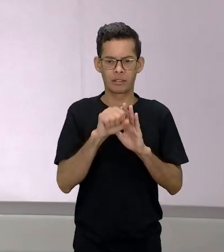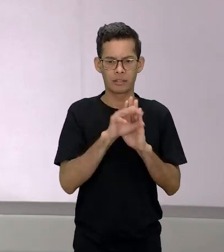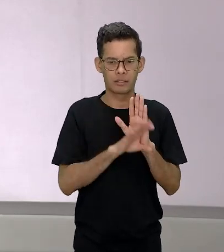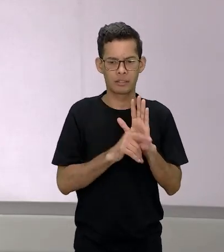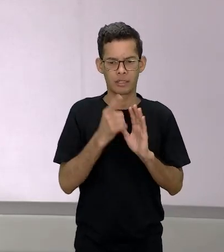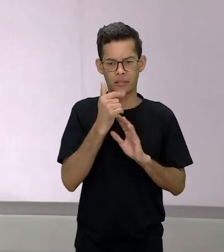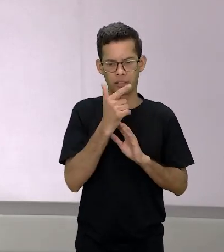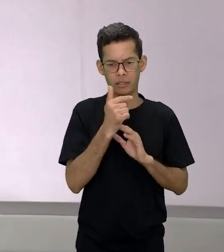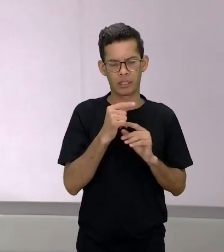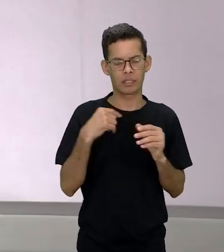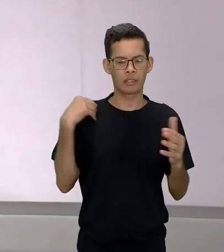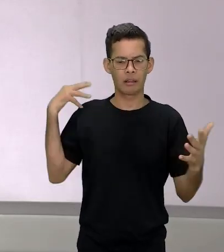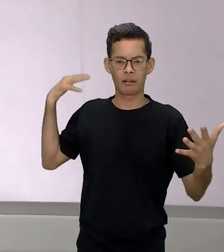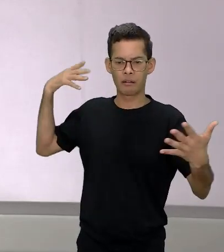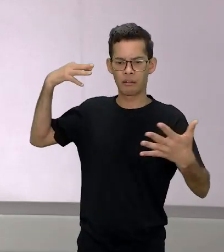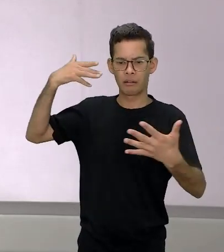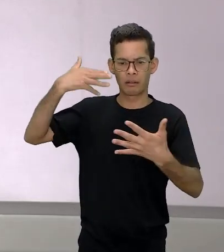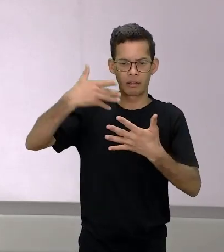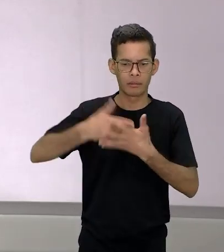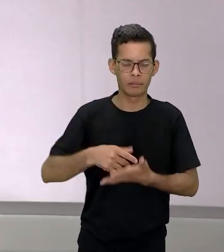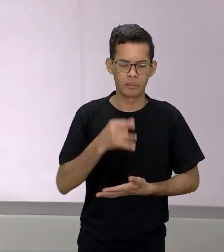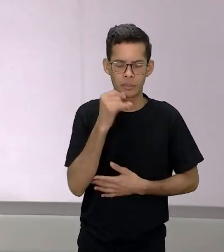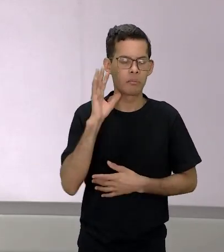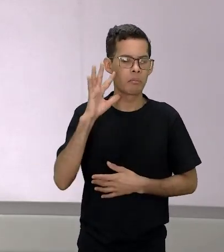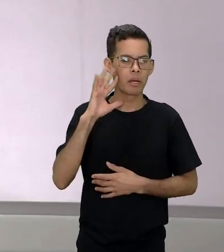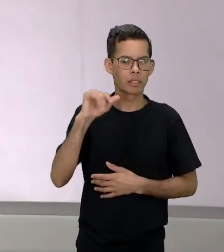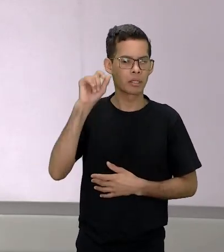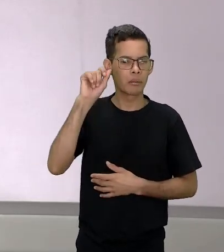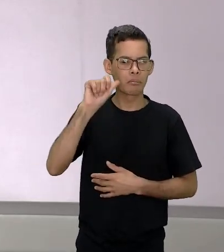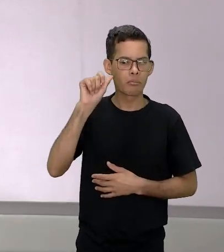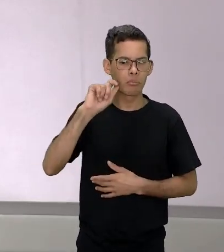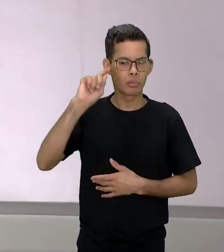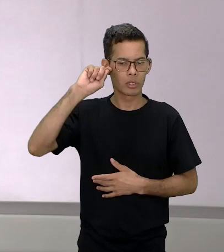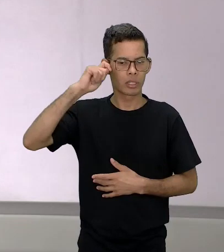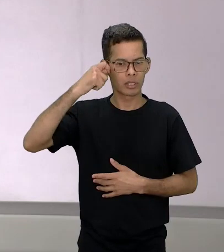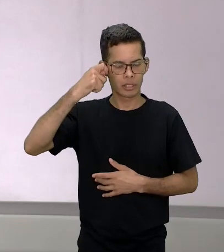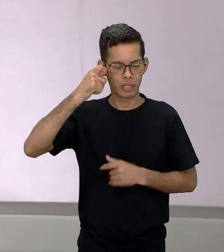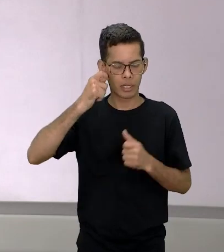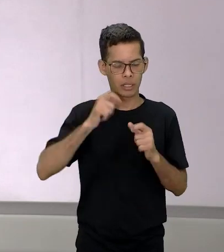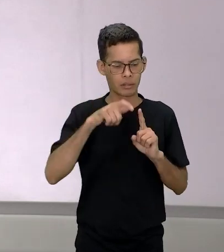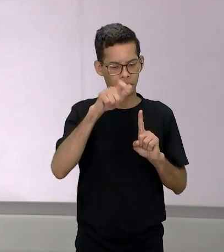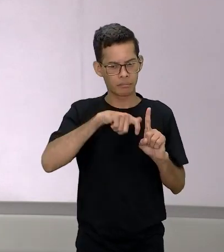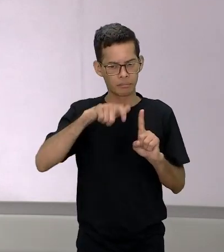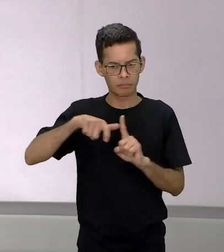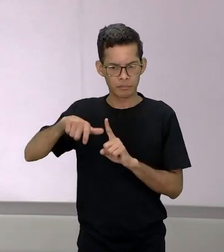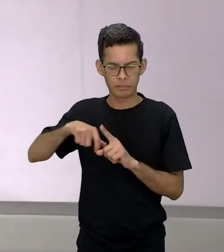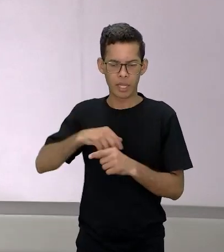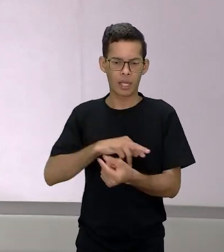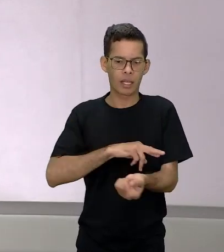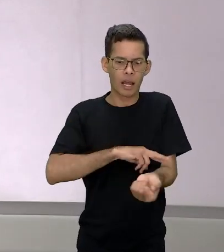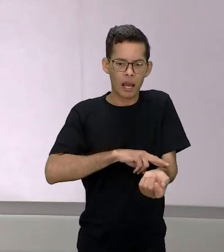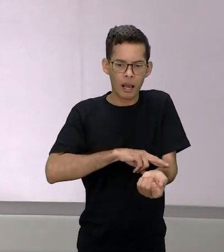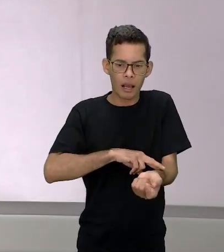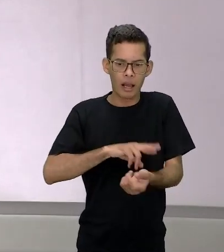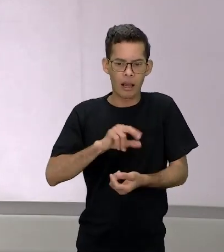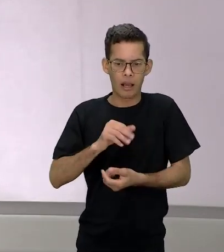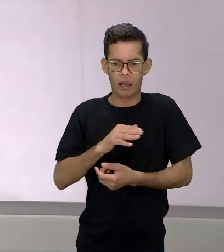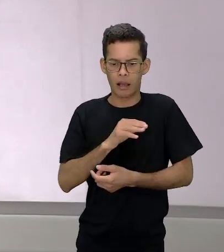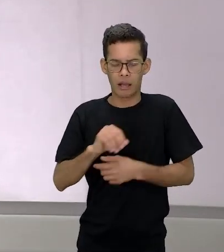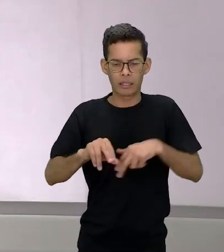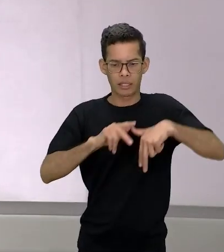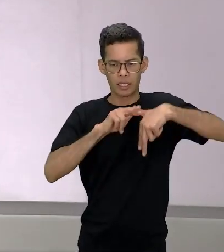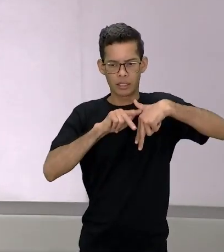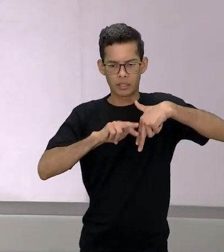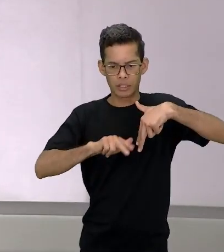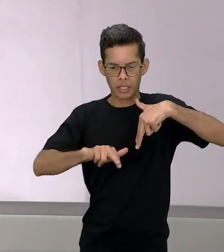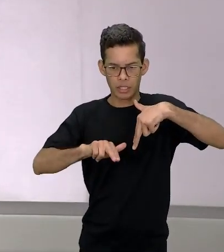história da humanidade quando nós pensamos na mulher negra né nas questões que envolvem raça nas questões que envolvem gênero